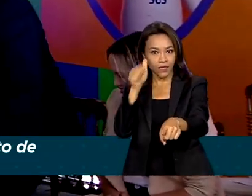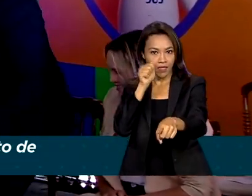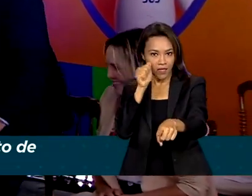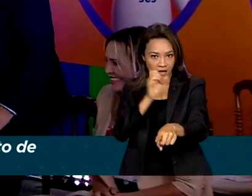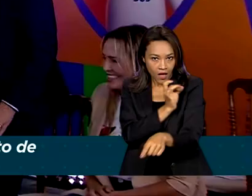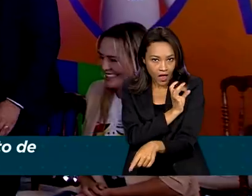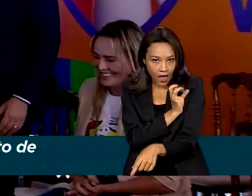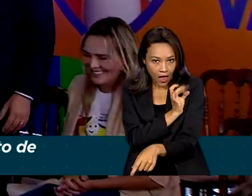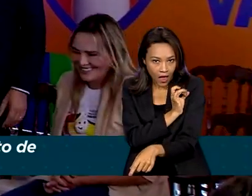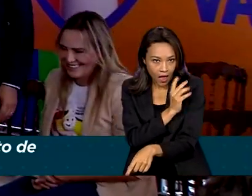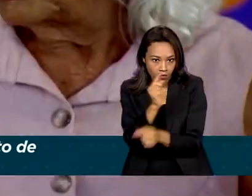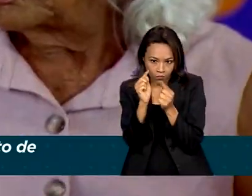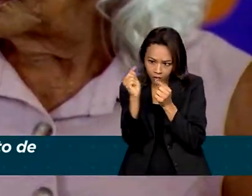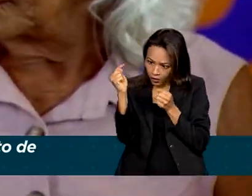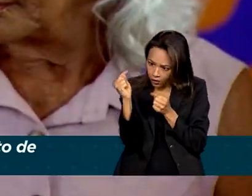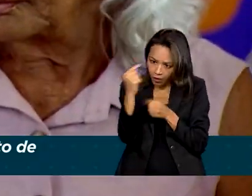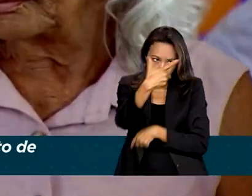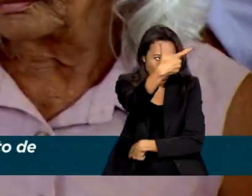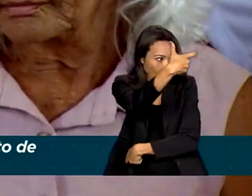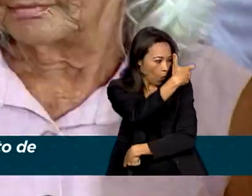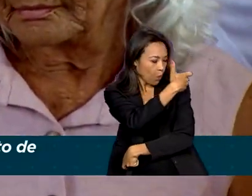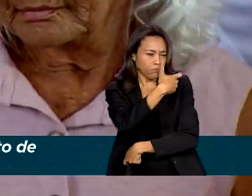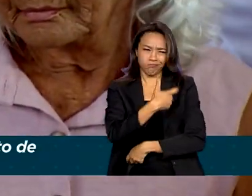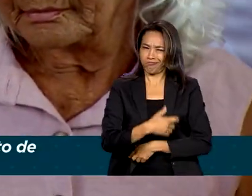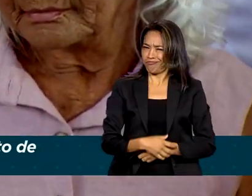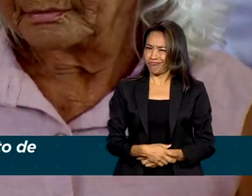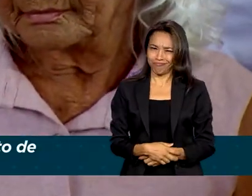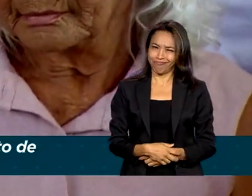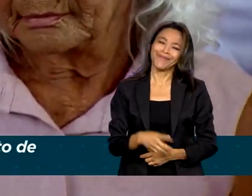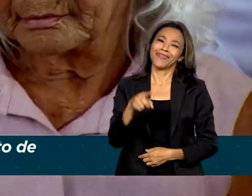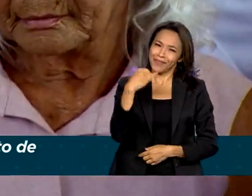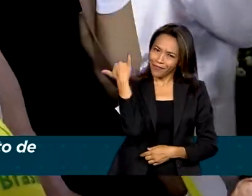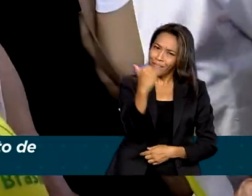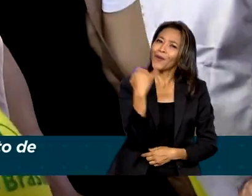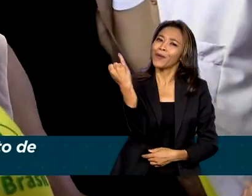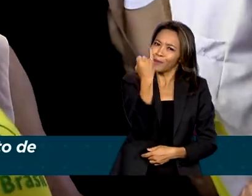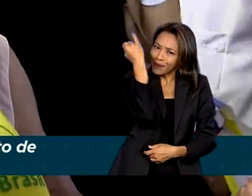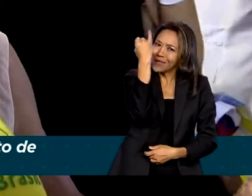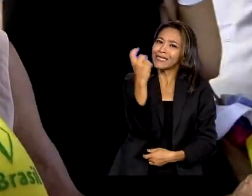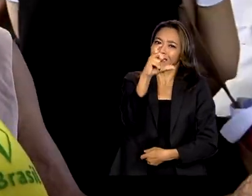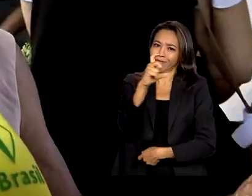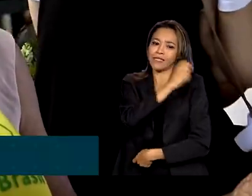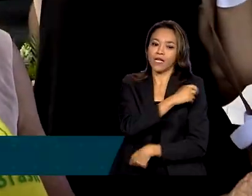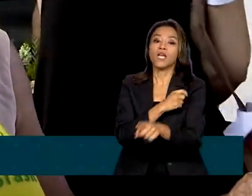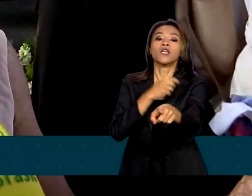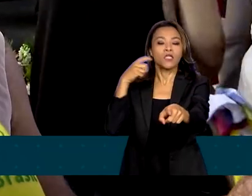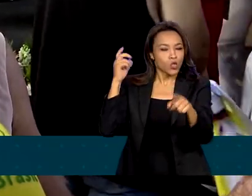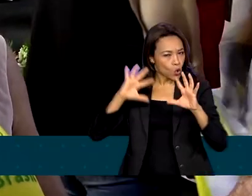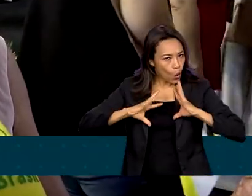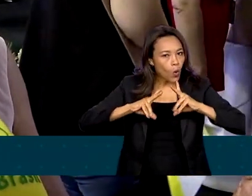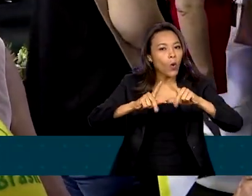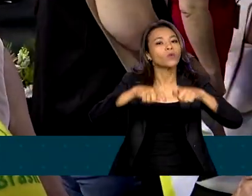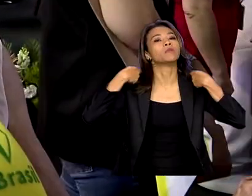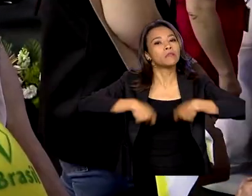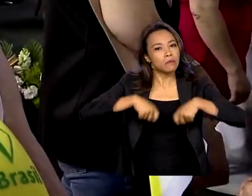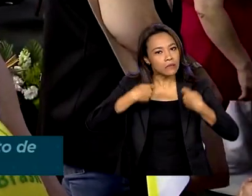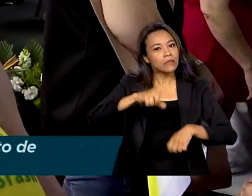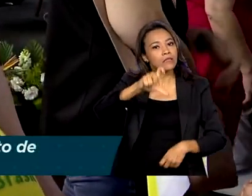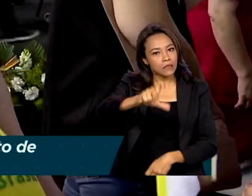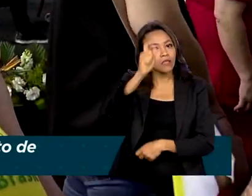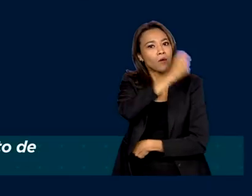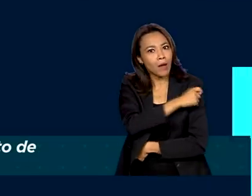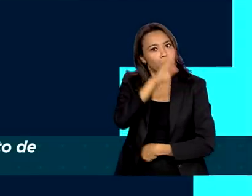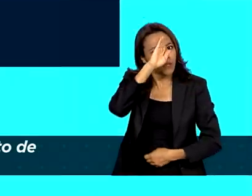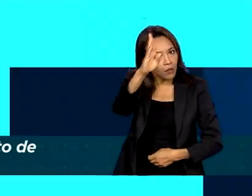intimidou com o tamanho da agulha e reforçou a importância da vacinação. Tem que tomar, todo mundo tem que tomar, dá mais os